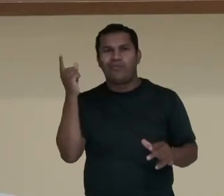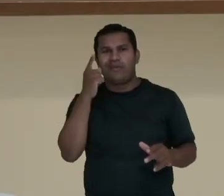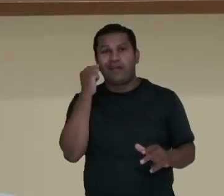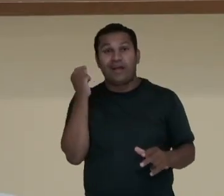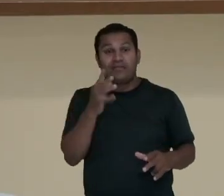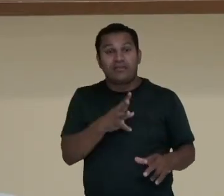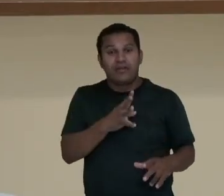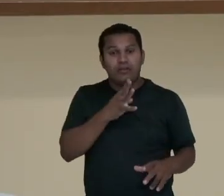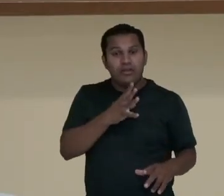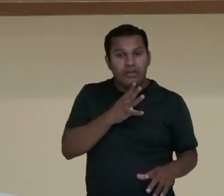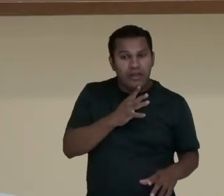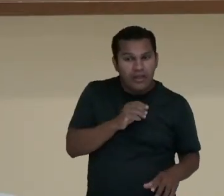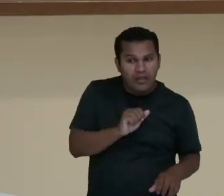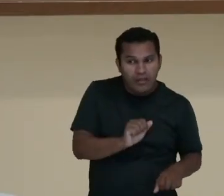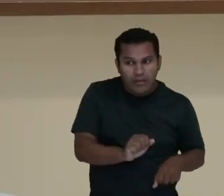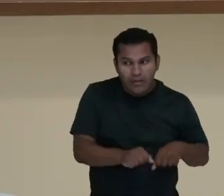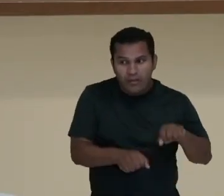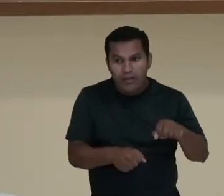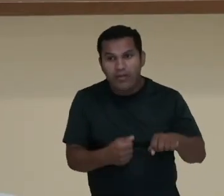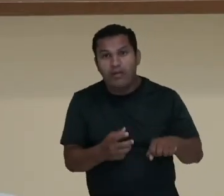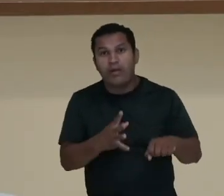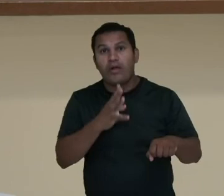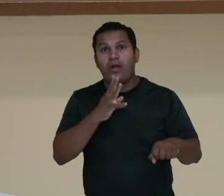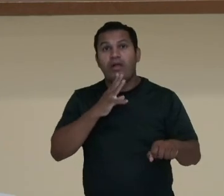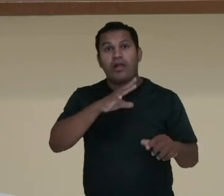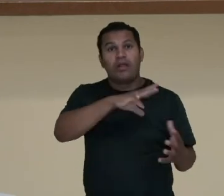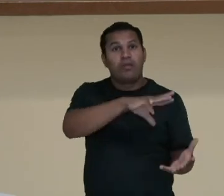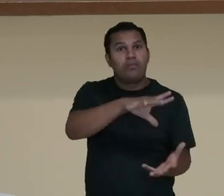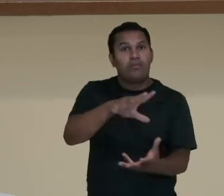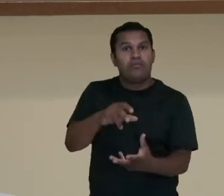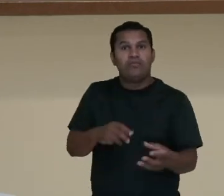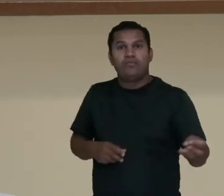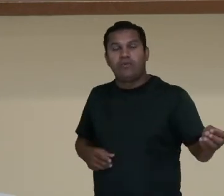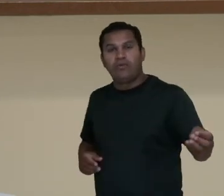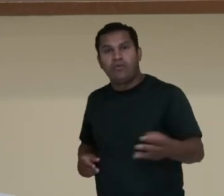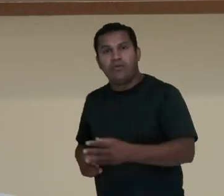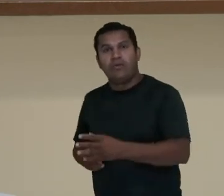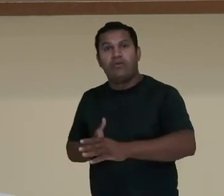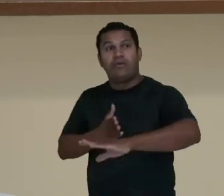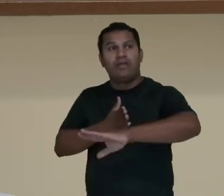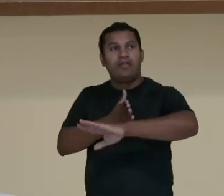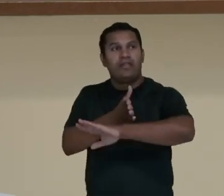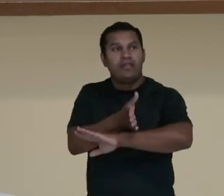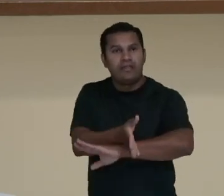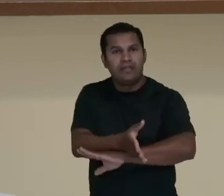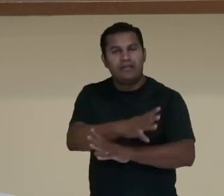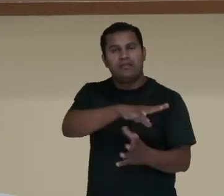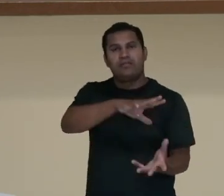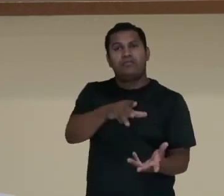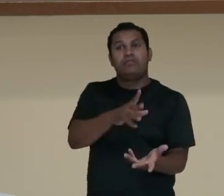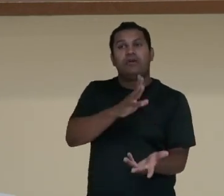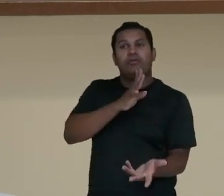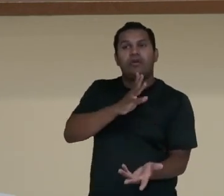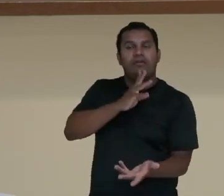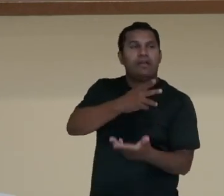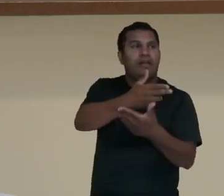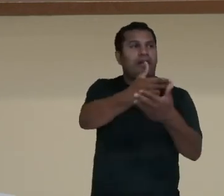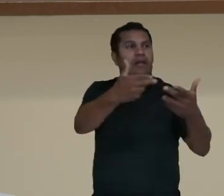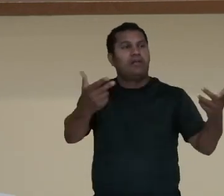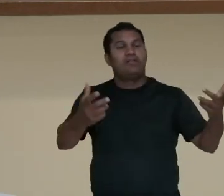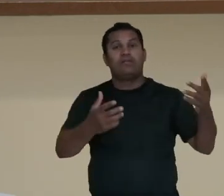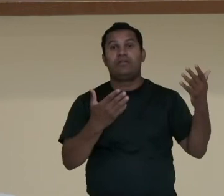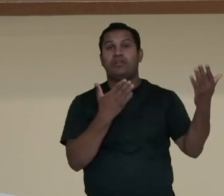mundo. sair da gruta, ele está conhecendo um mundo novo, se lançando a um mundo novo. A personificação ou